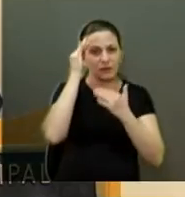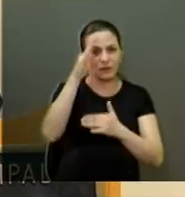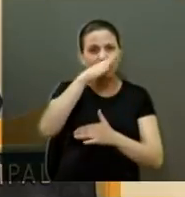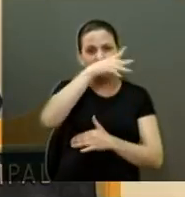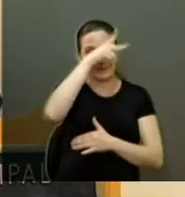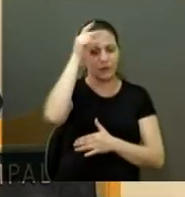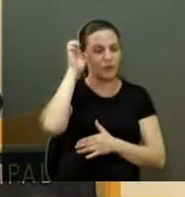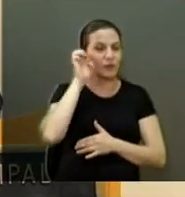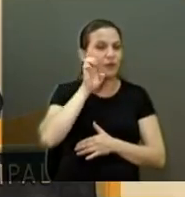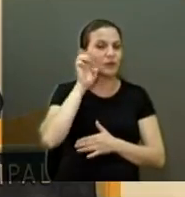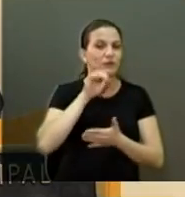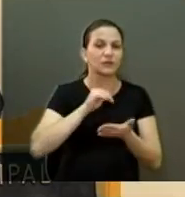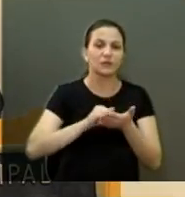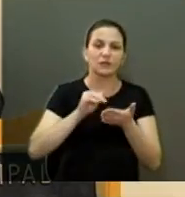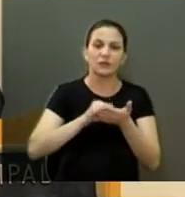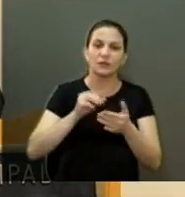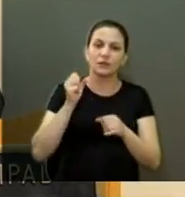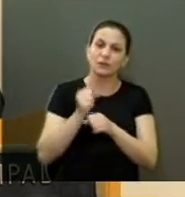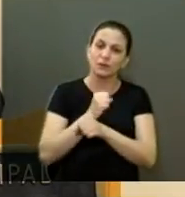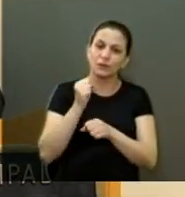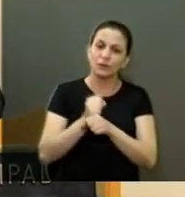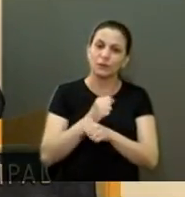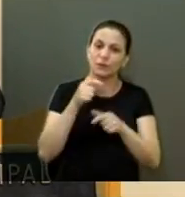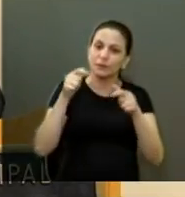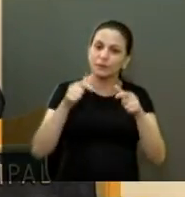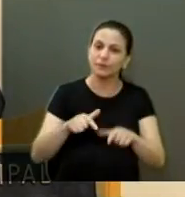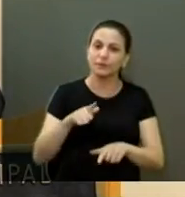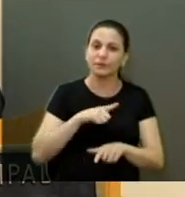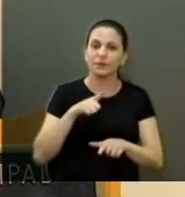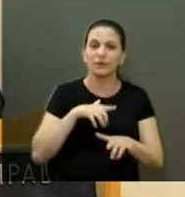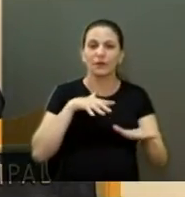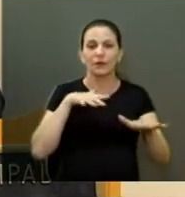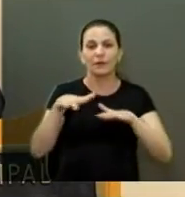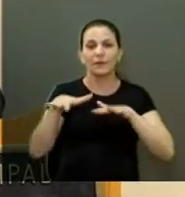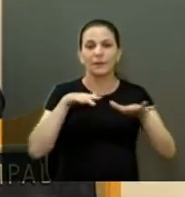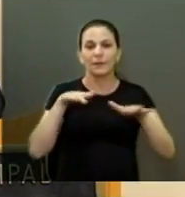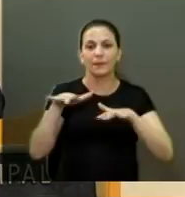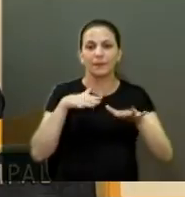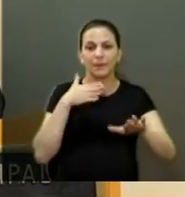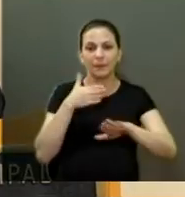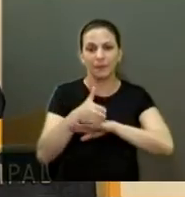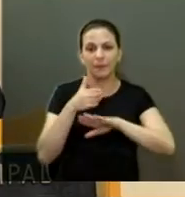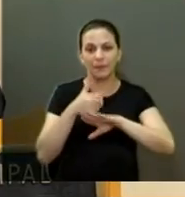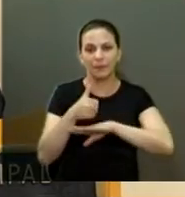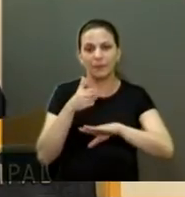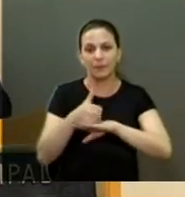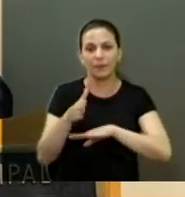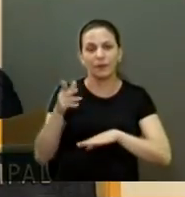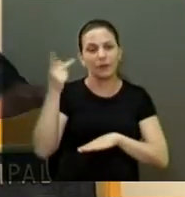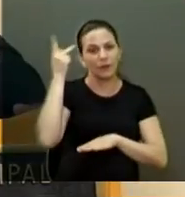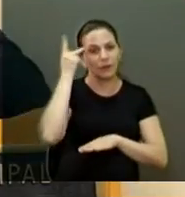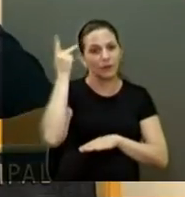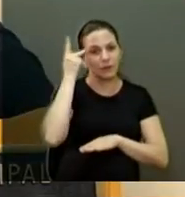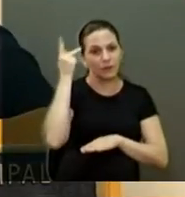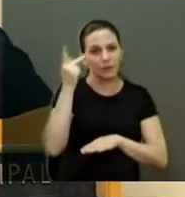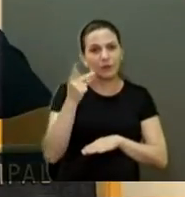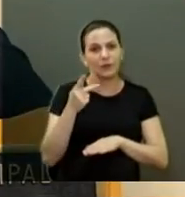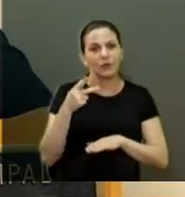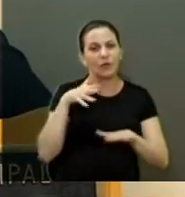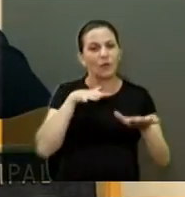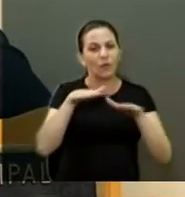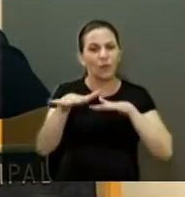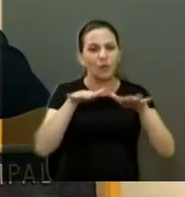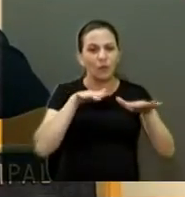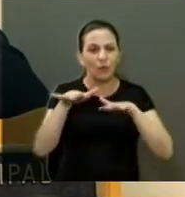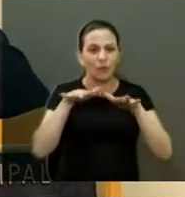Edinho Silva, secretário de Obras. É um local de grande movimento que entra ali pelo Parque do Jardim São Paulo. Os veículos passavam